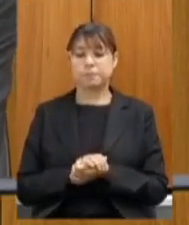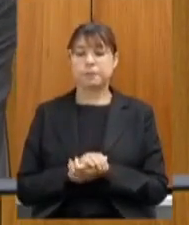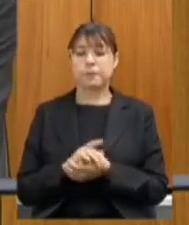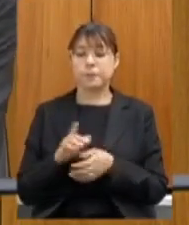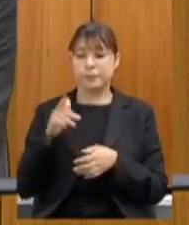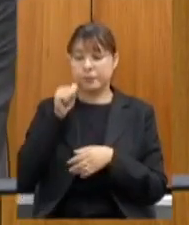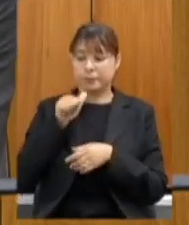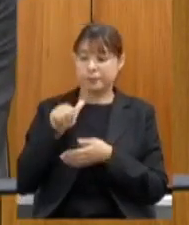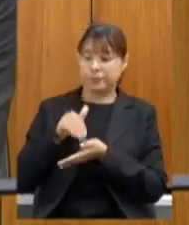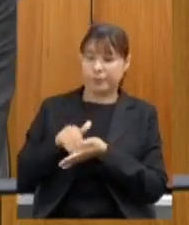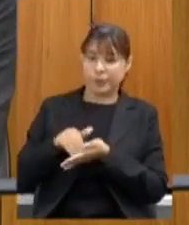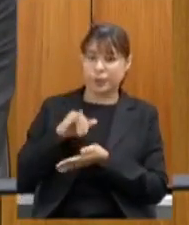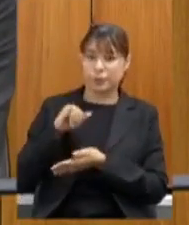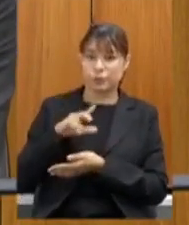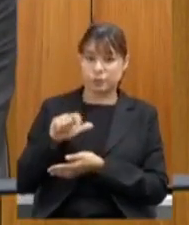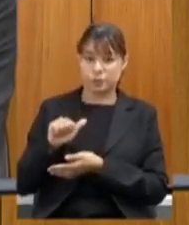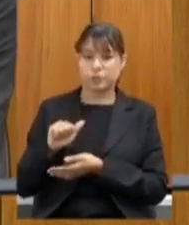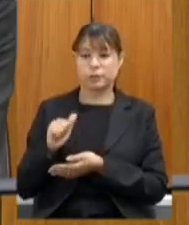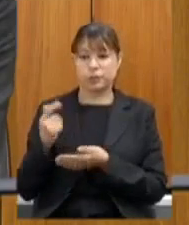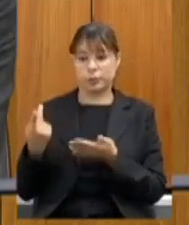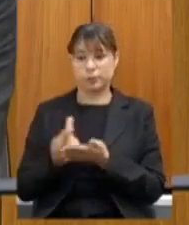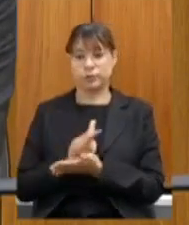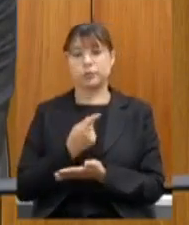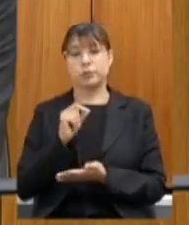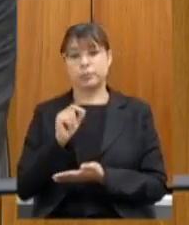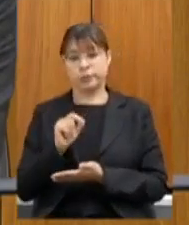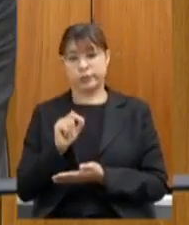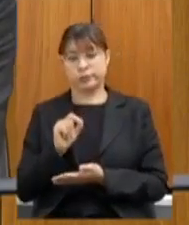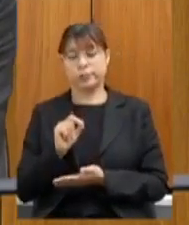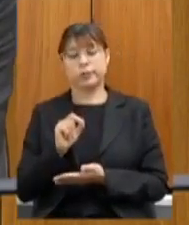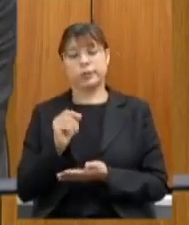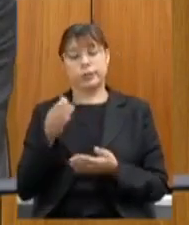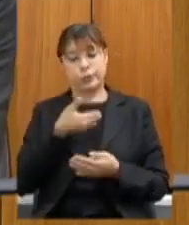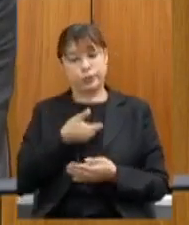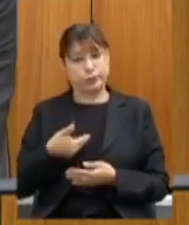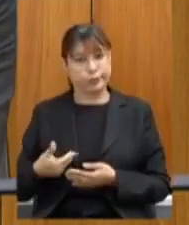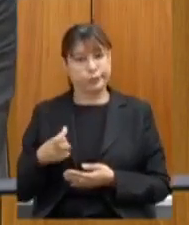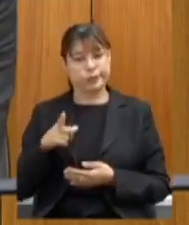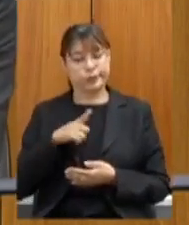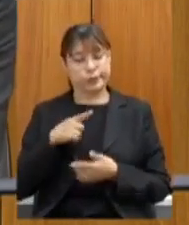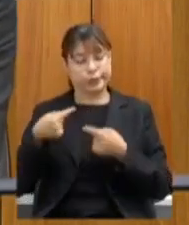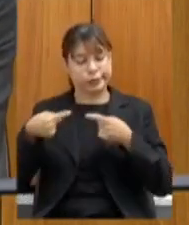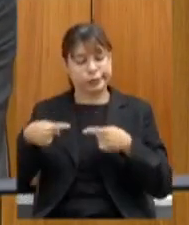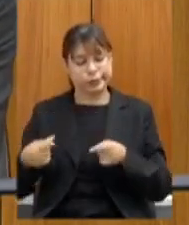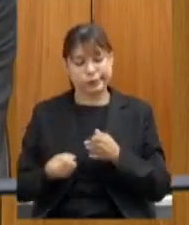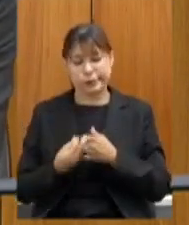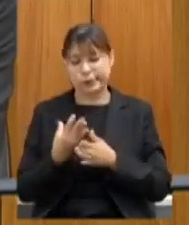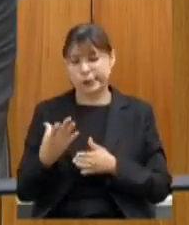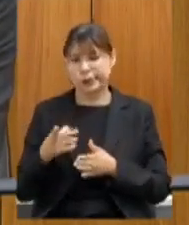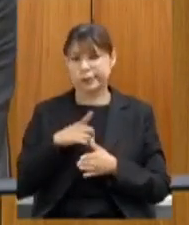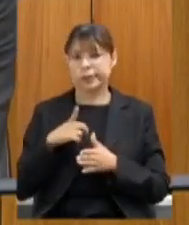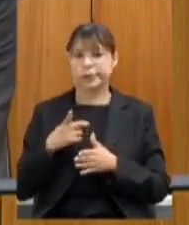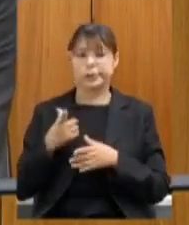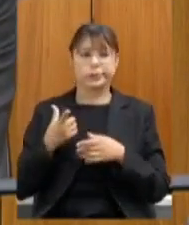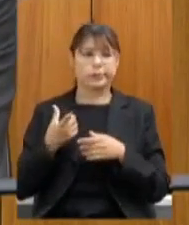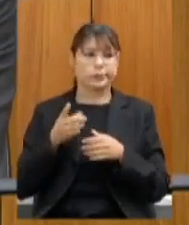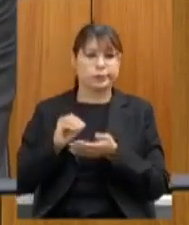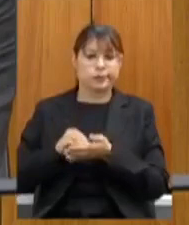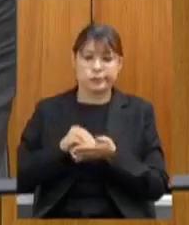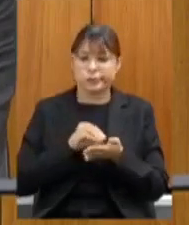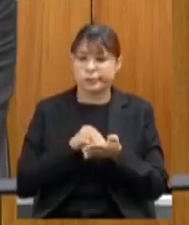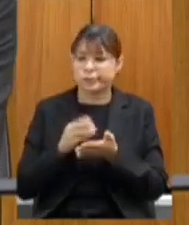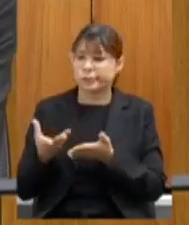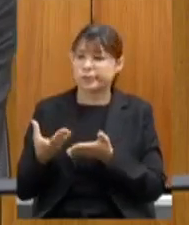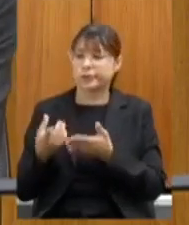secretária Júlia assumiu um governo com milhares de desafios com várias pendências deixadas o a gente mais